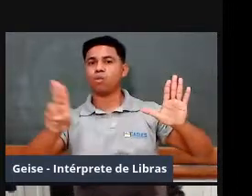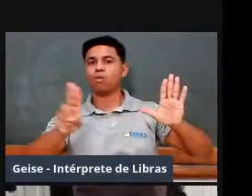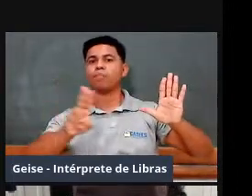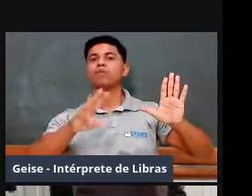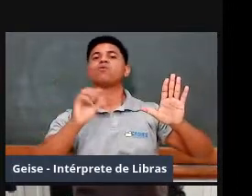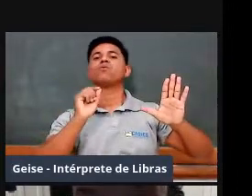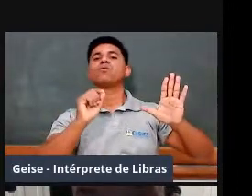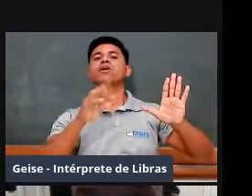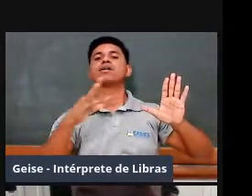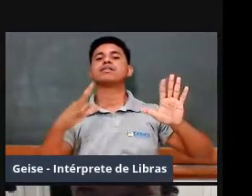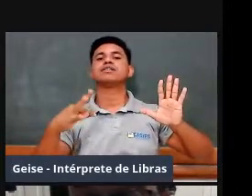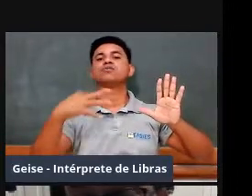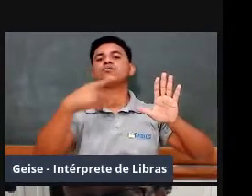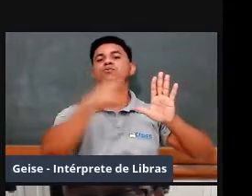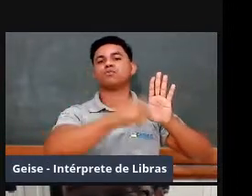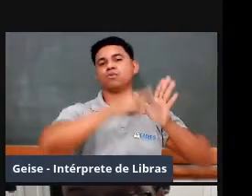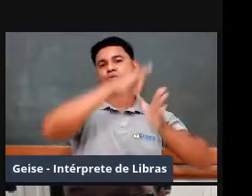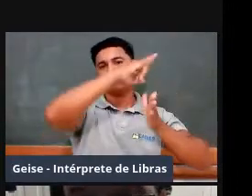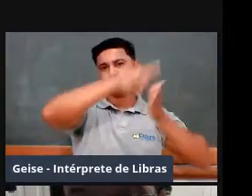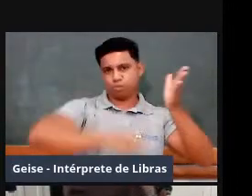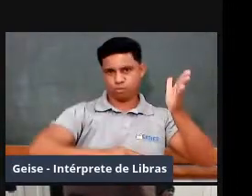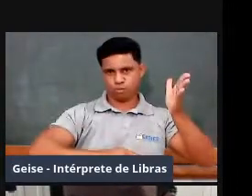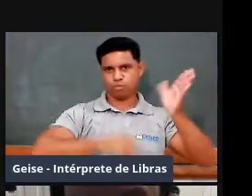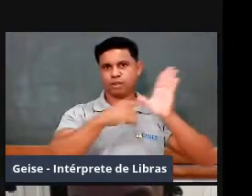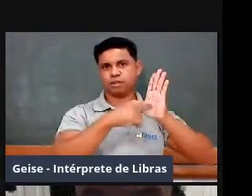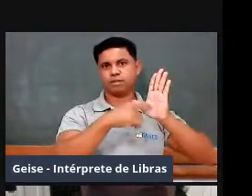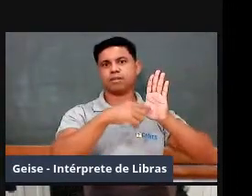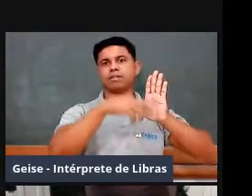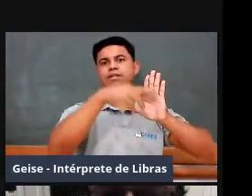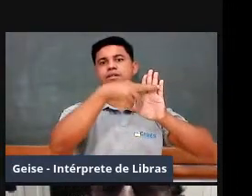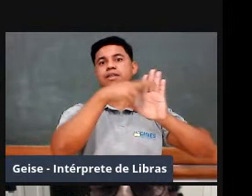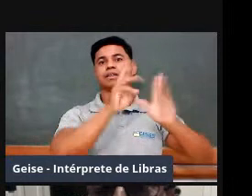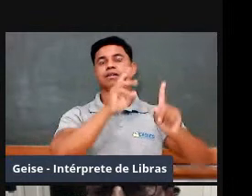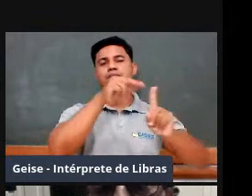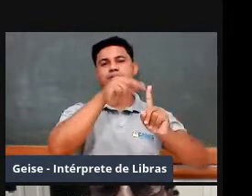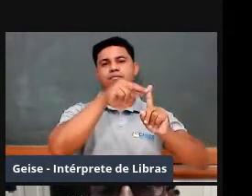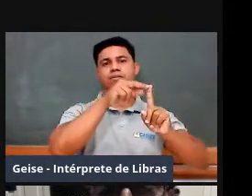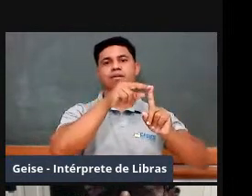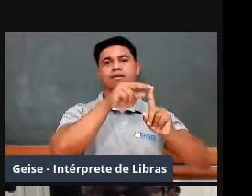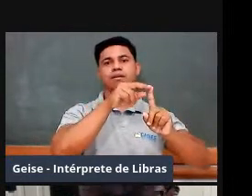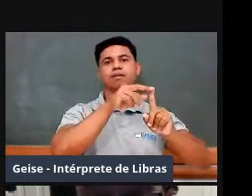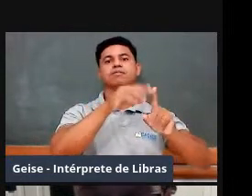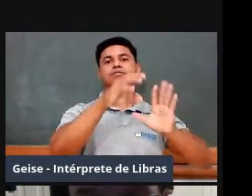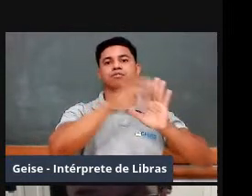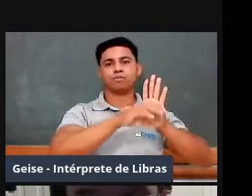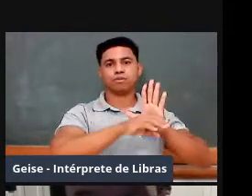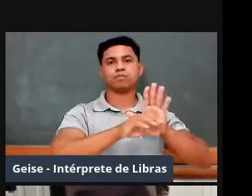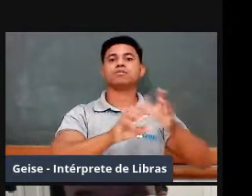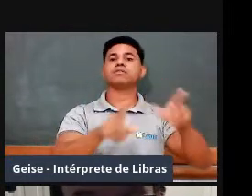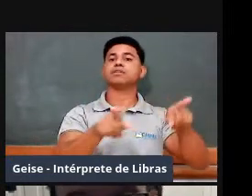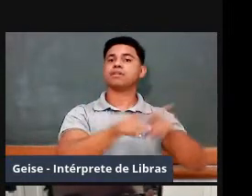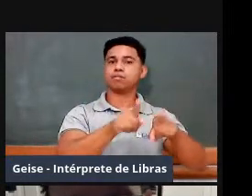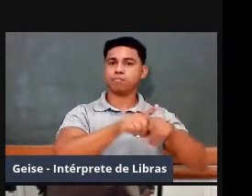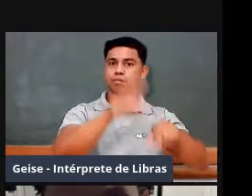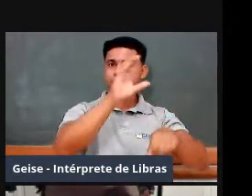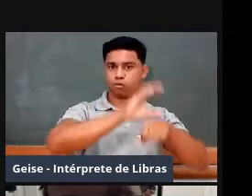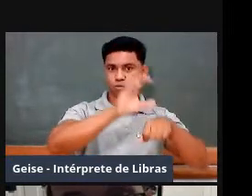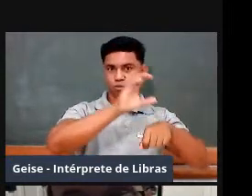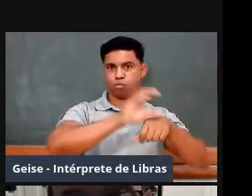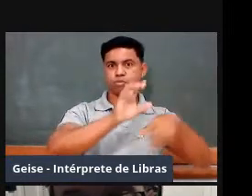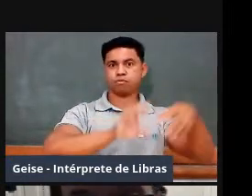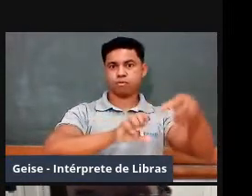dão referências para o ensino e para a formação de professores. Então, gente vai